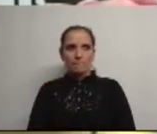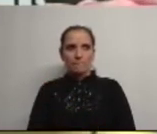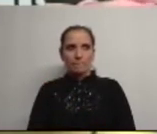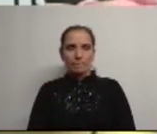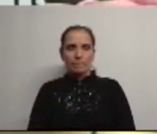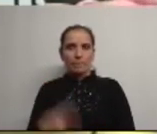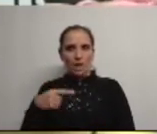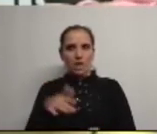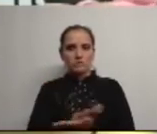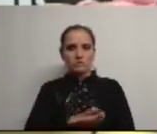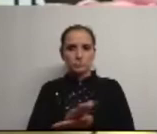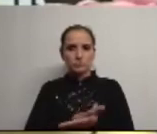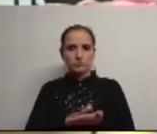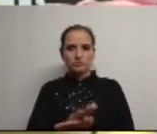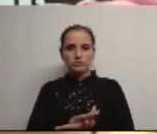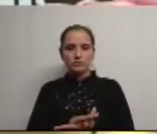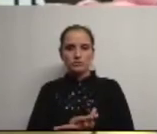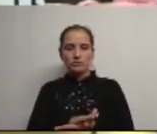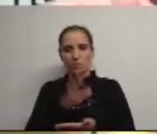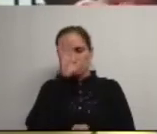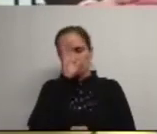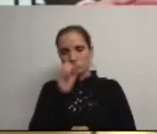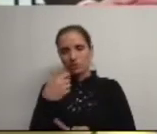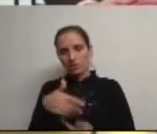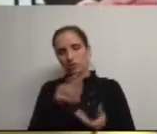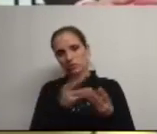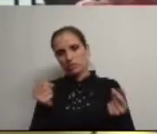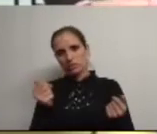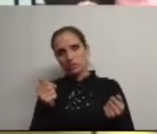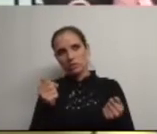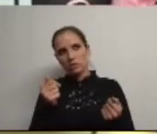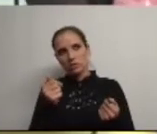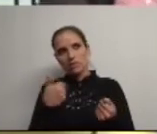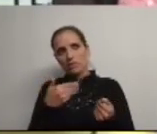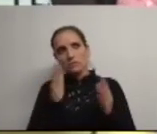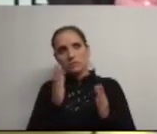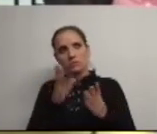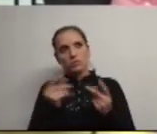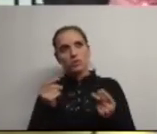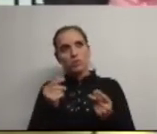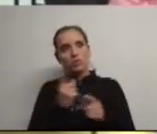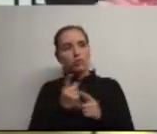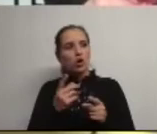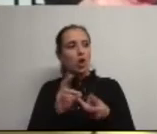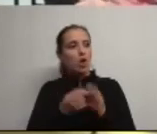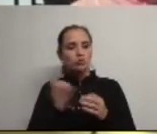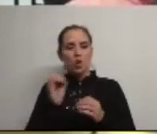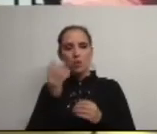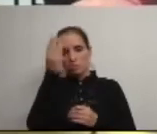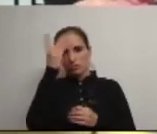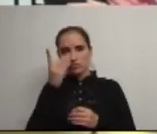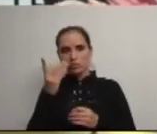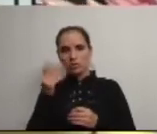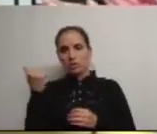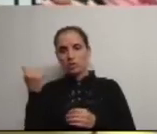há situações vamos lá ver que o ministério vai resolver ok vai ter de resolver não faz sentido haver um professor por exemplo na